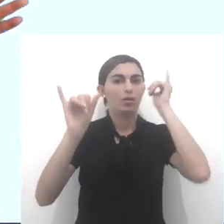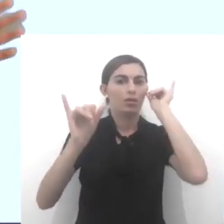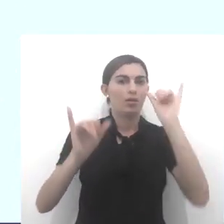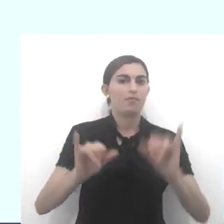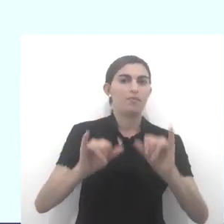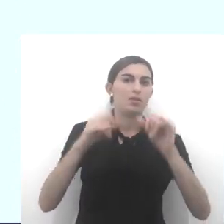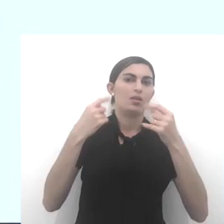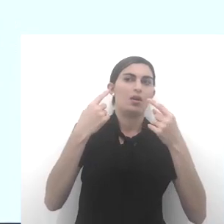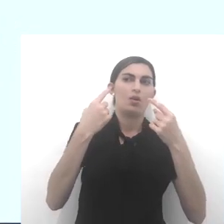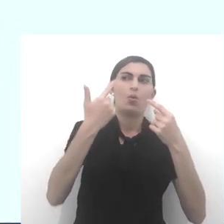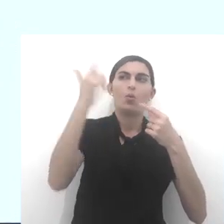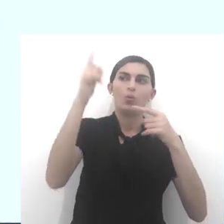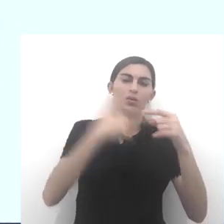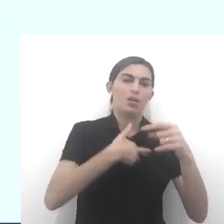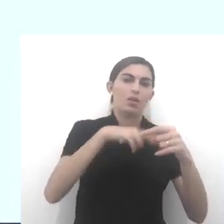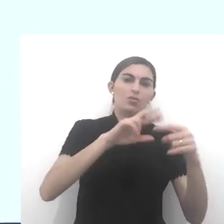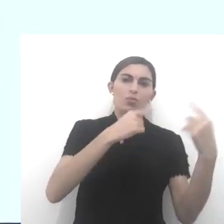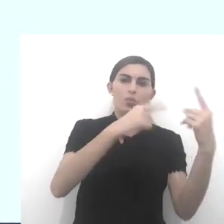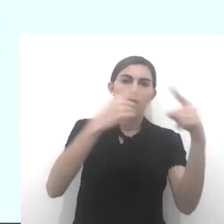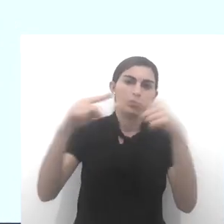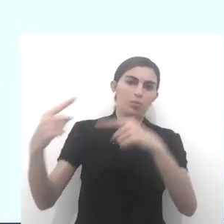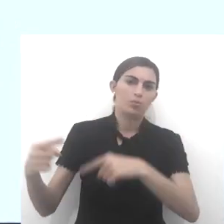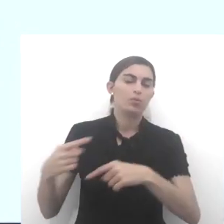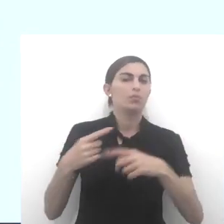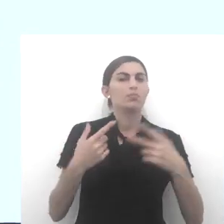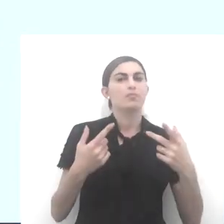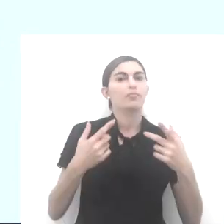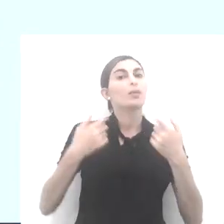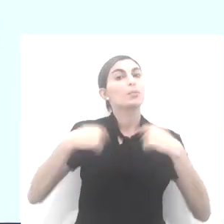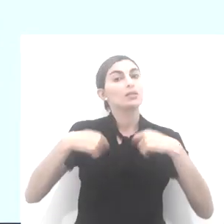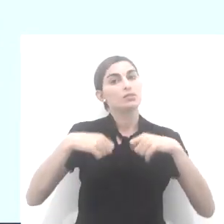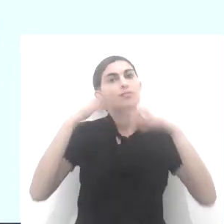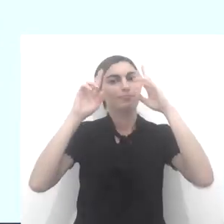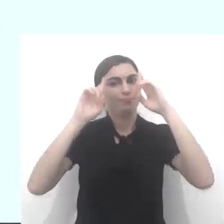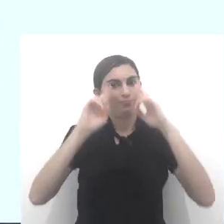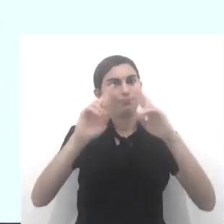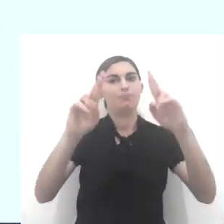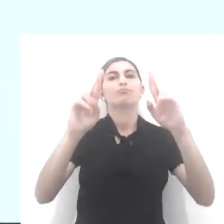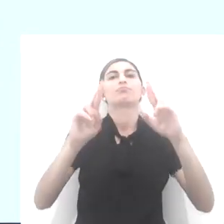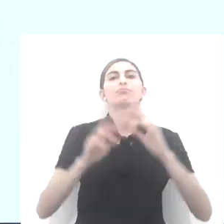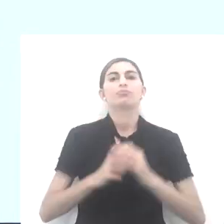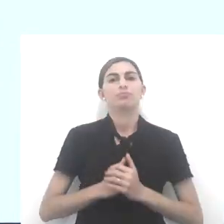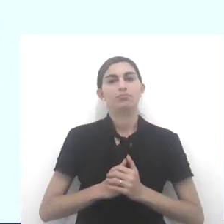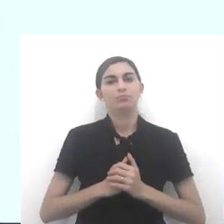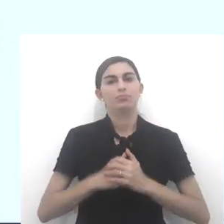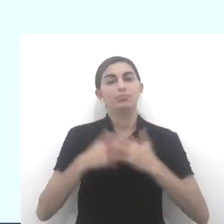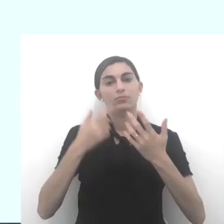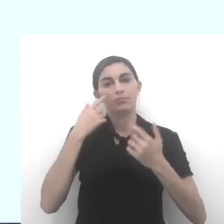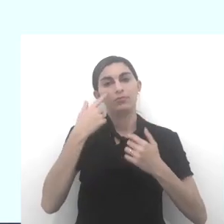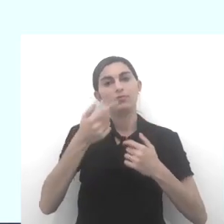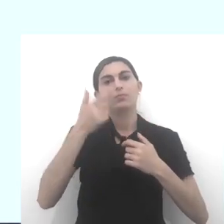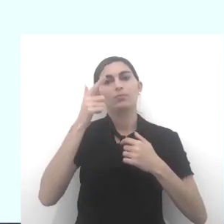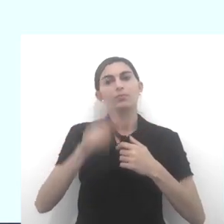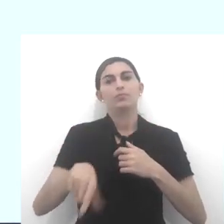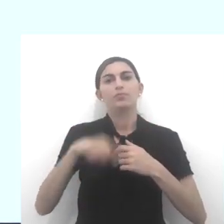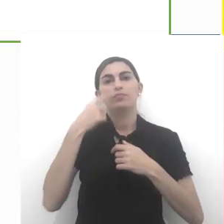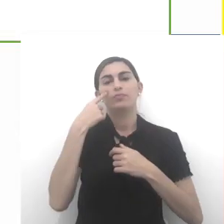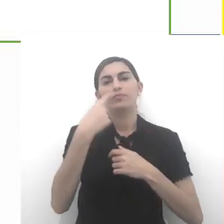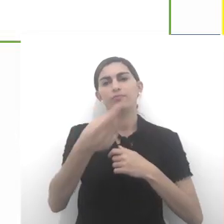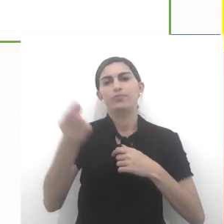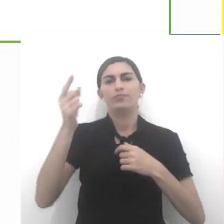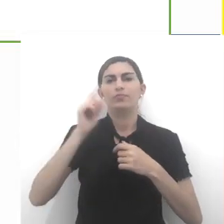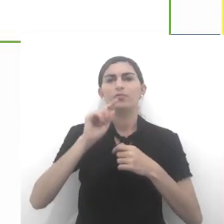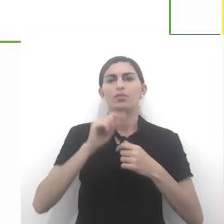a intolerância. Lembrar sempre da palavra respeito. Vejam só aqui, mais uma vez,